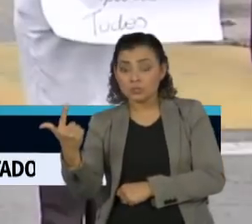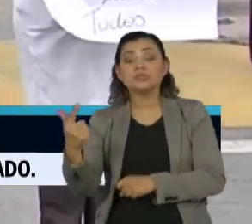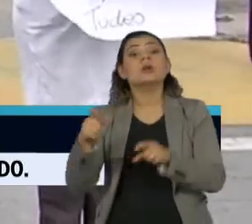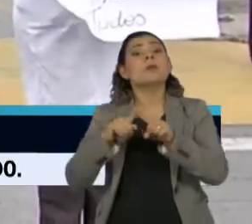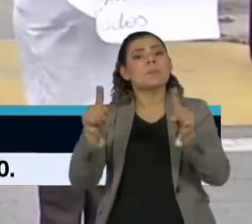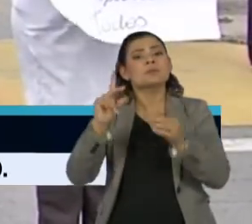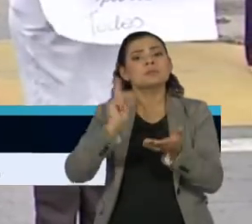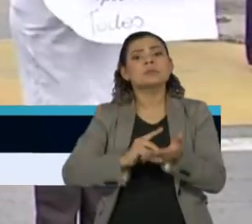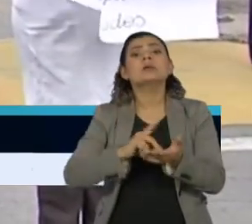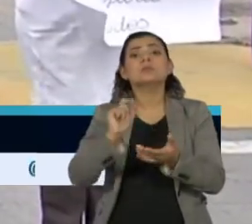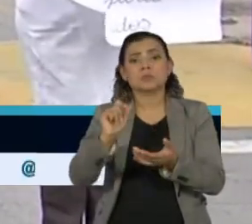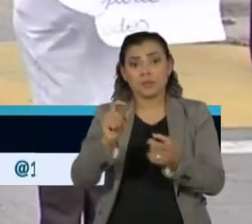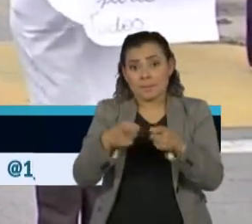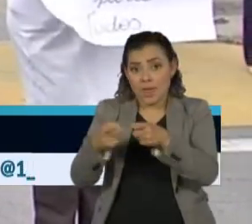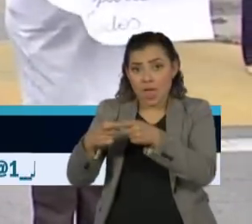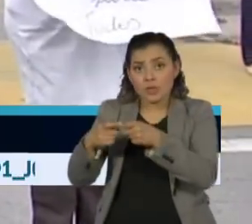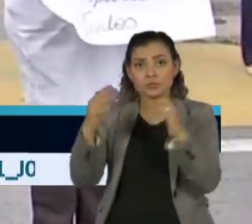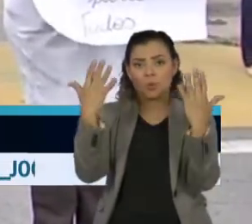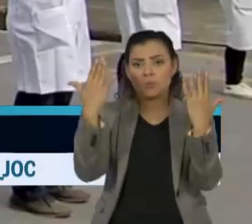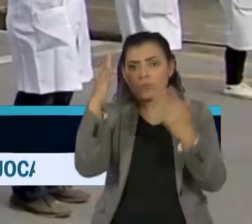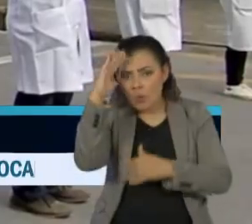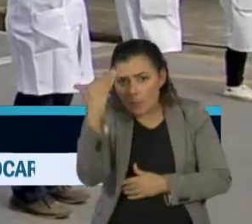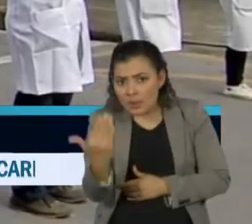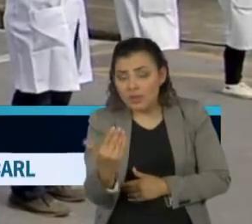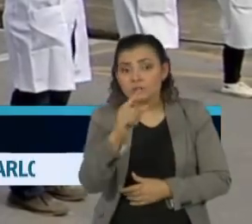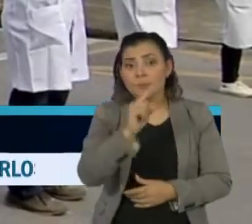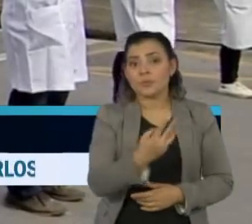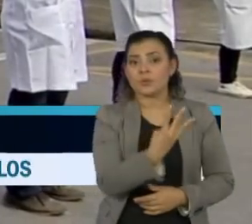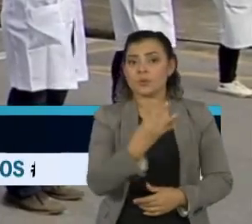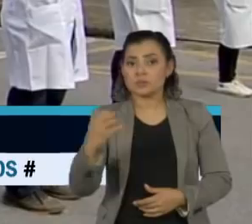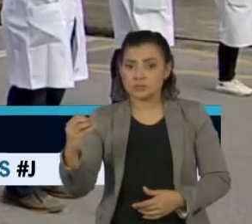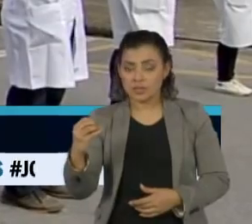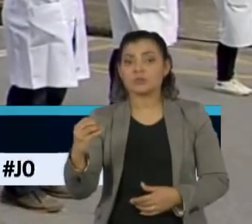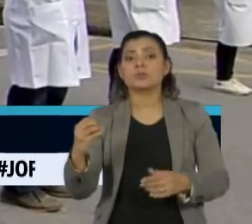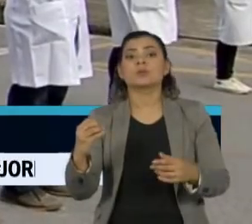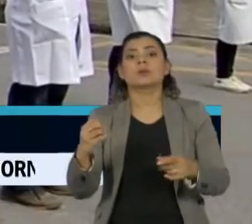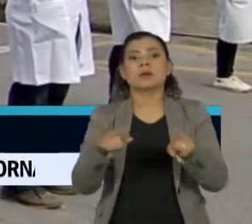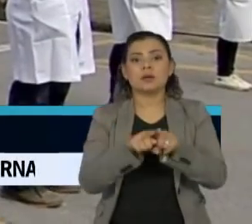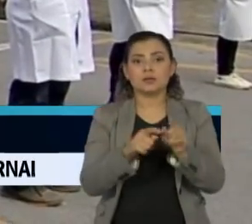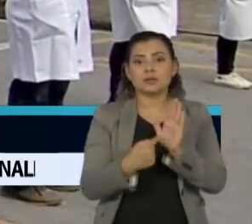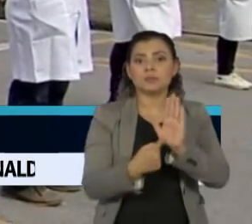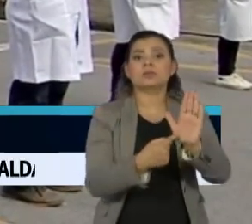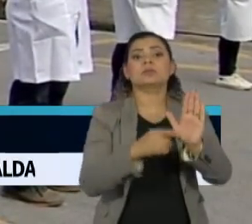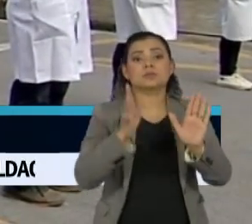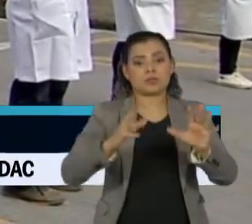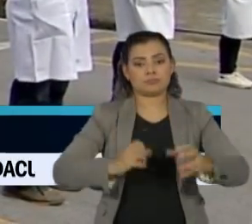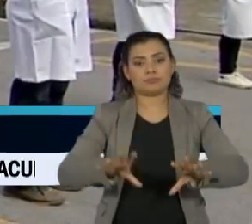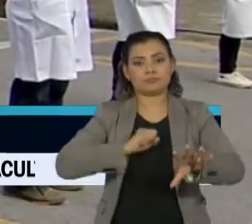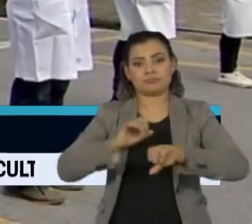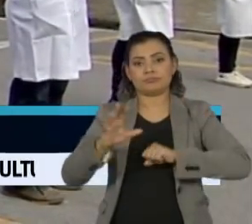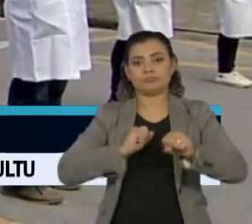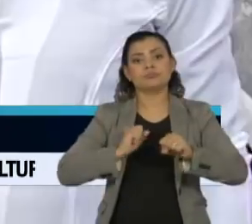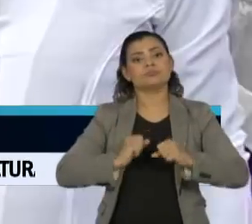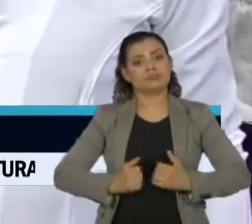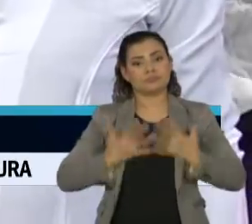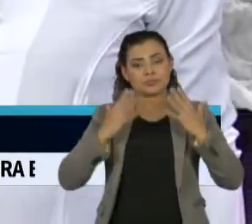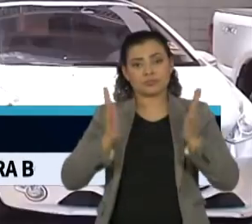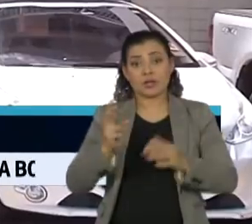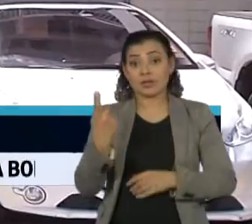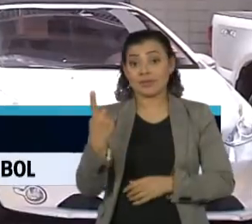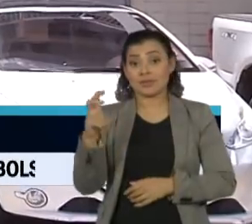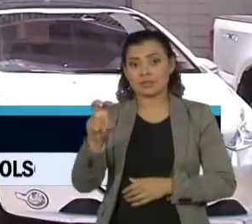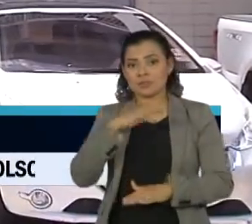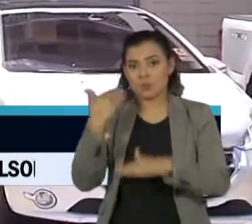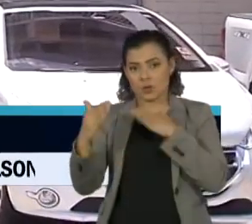homenagens às equipes médicas. 1.400 dos 4.800 profissionais já foram infectados com a doença. 15 morreram.